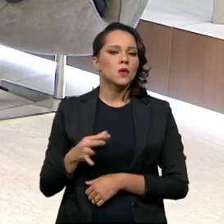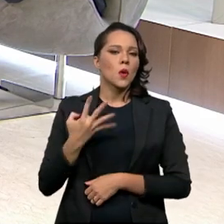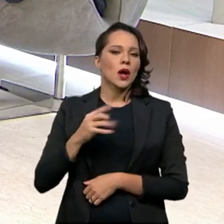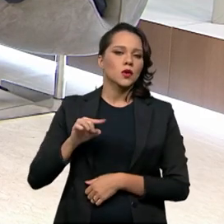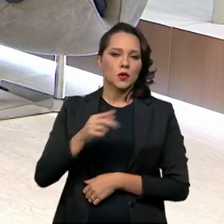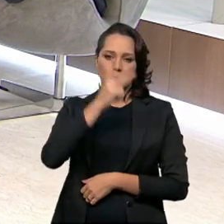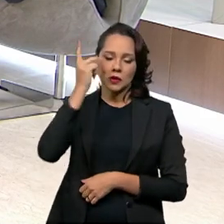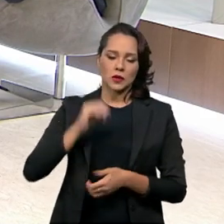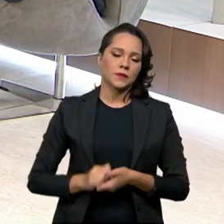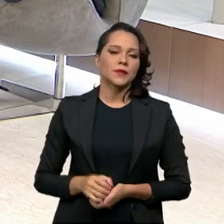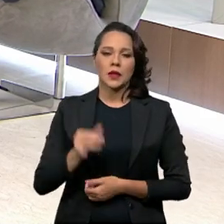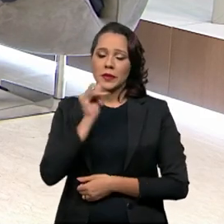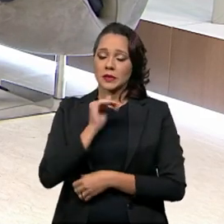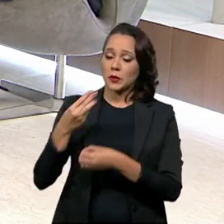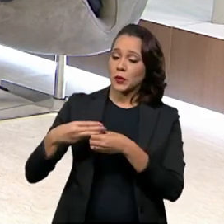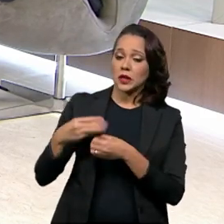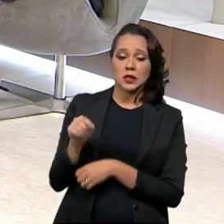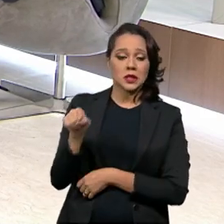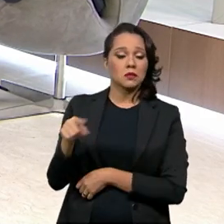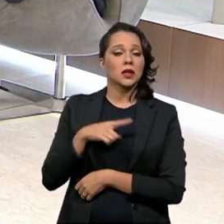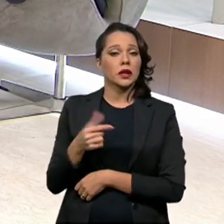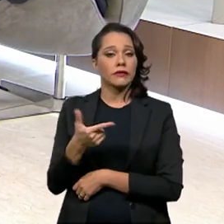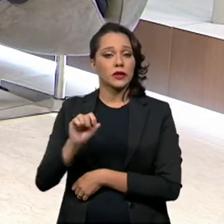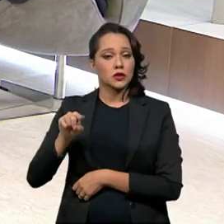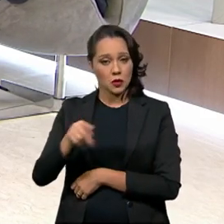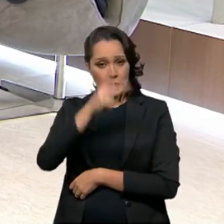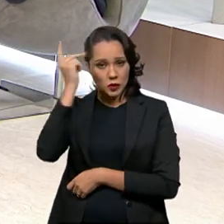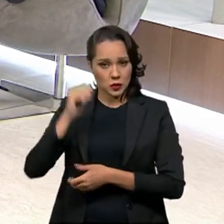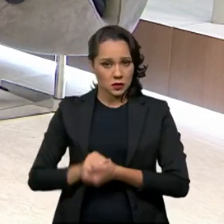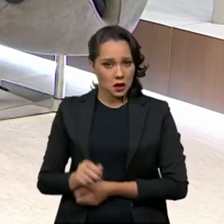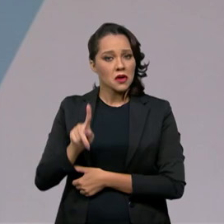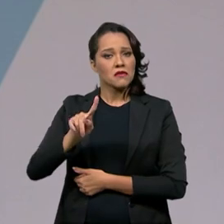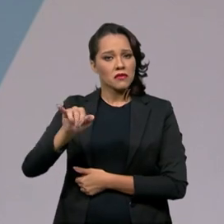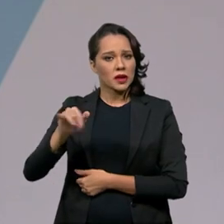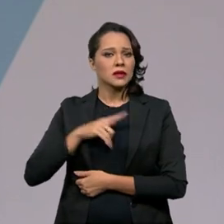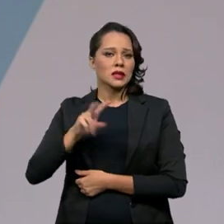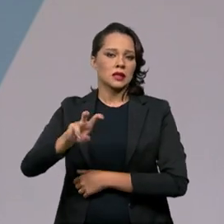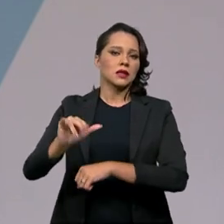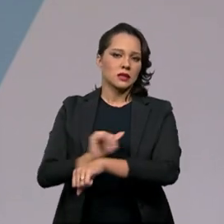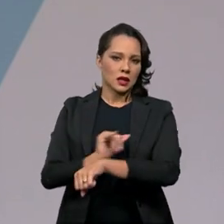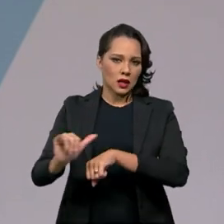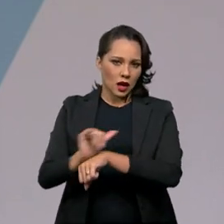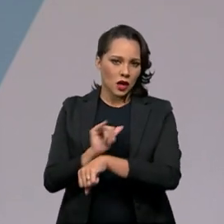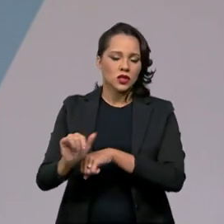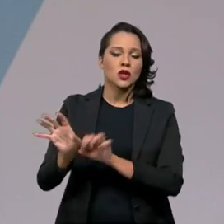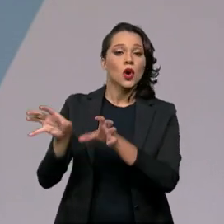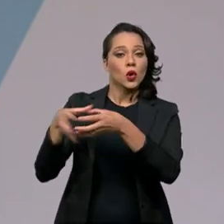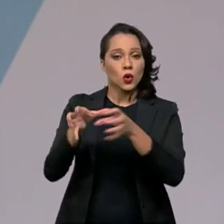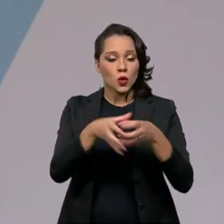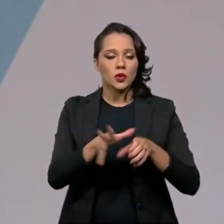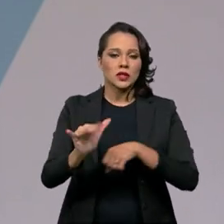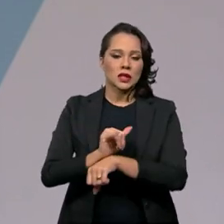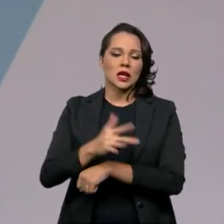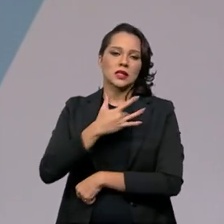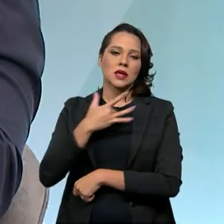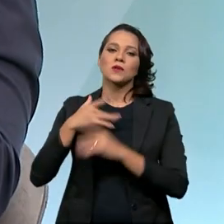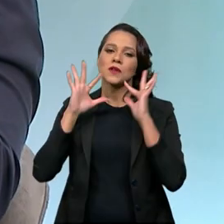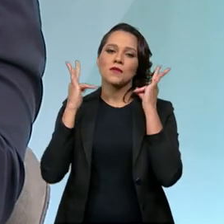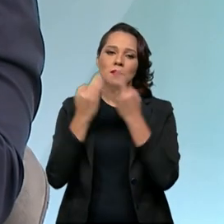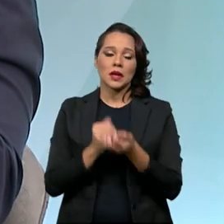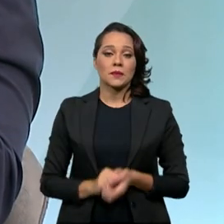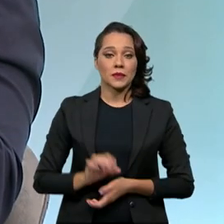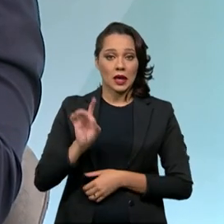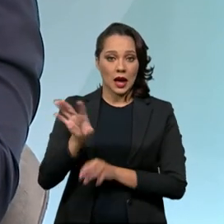mil pessoas. Então, vamos dizer que o município, ele tenha 20 mil pessoas. Ela vai ter cinco estratégias, equipes de estratégia de saúde da família.